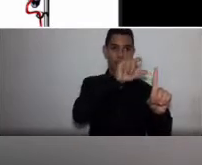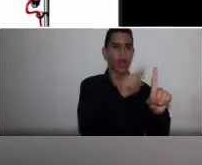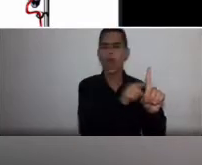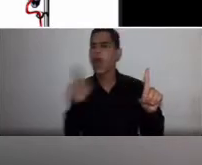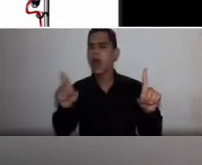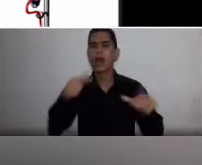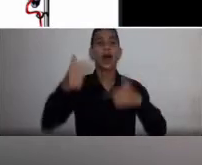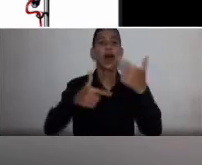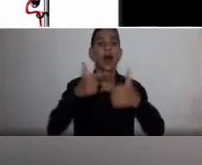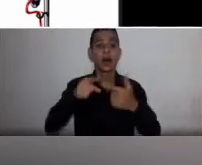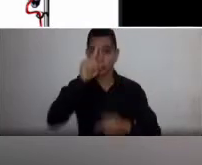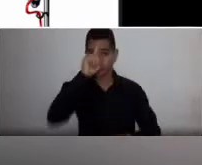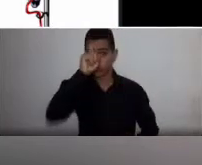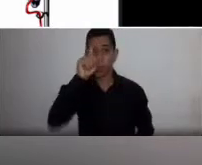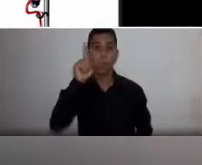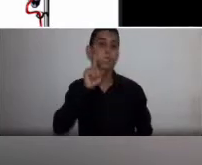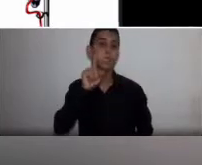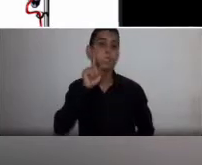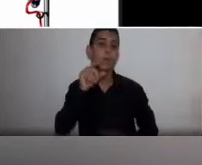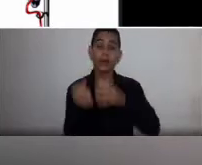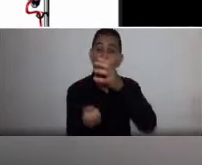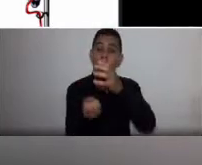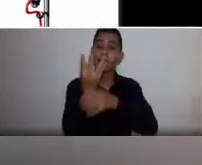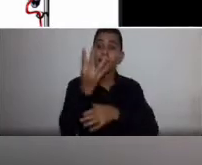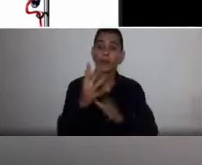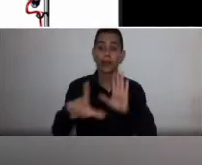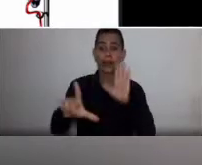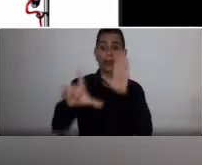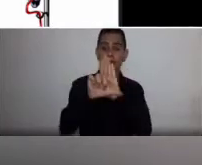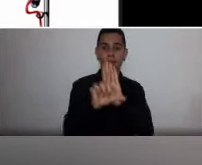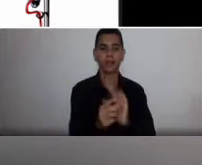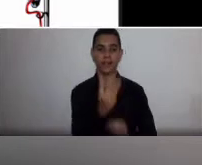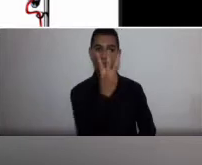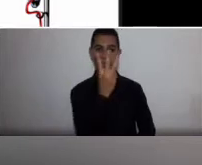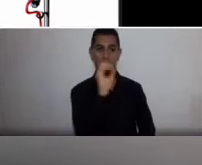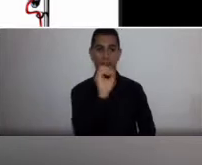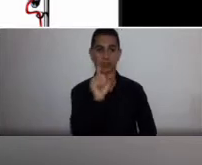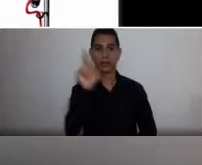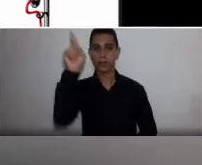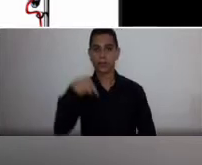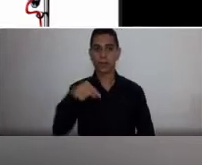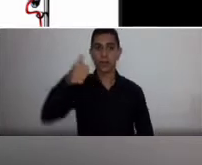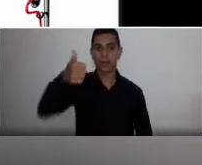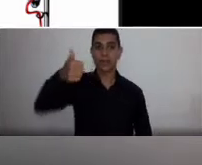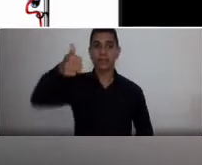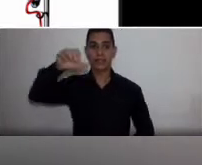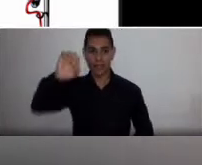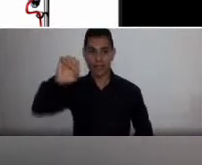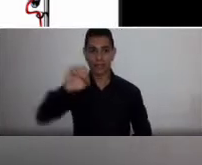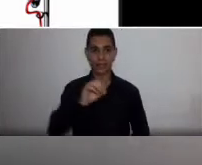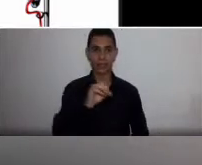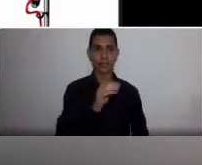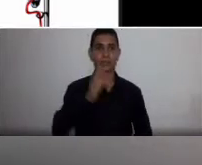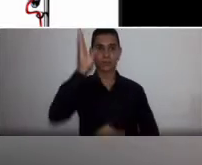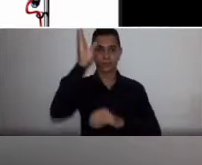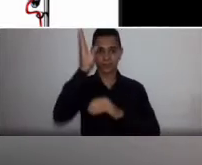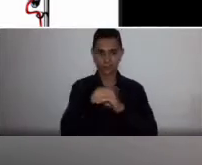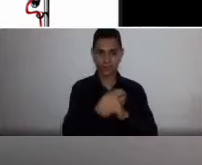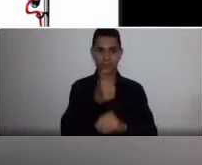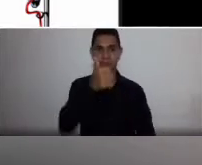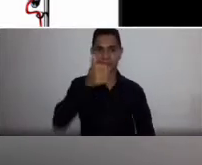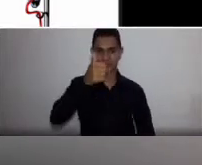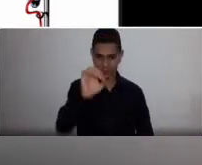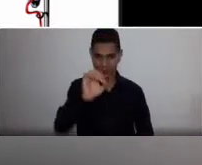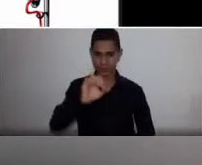essa famosa regra 30-10, sem substrato científico algum, que dizia que todo